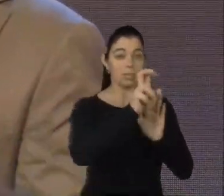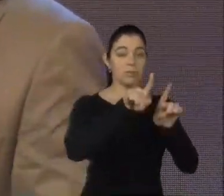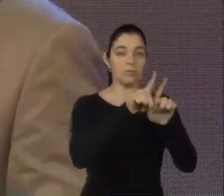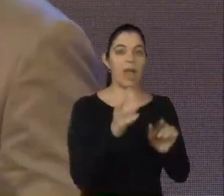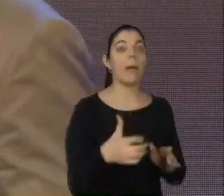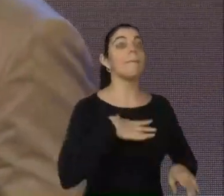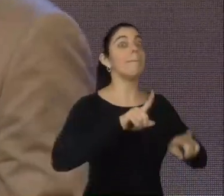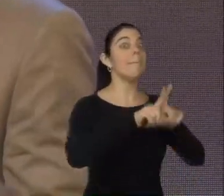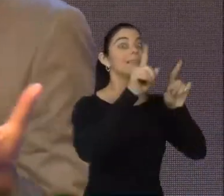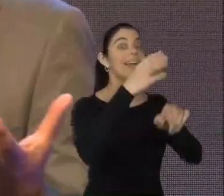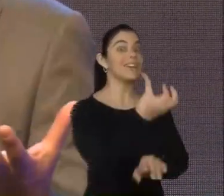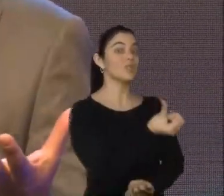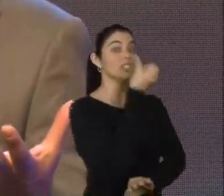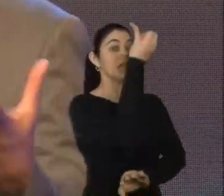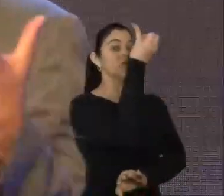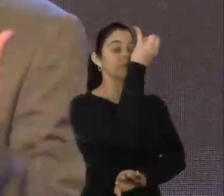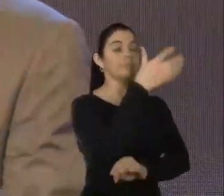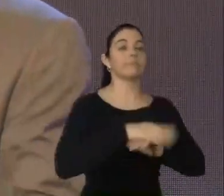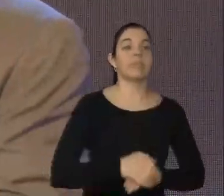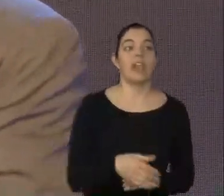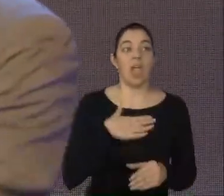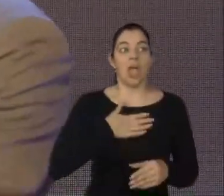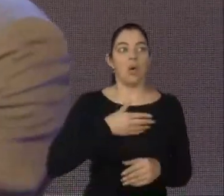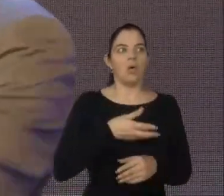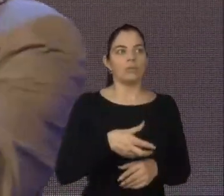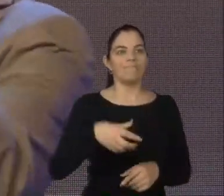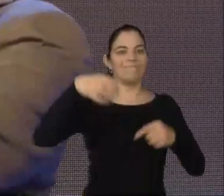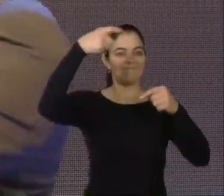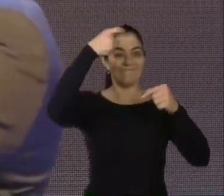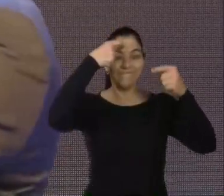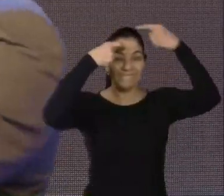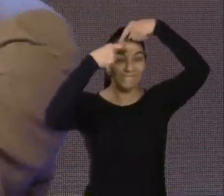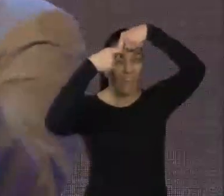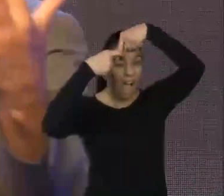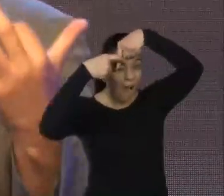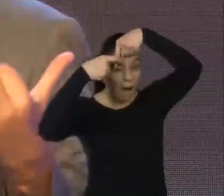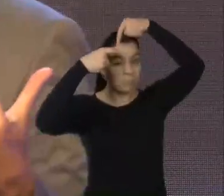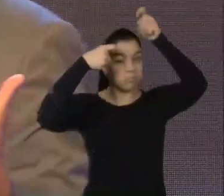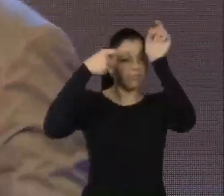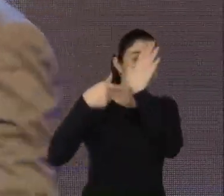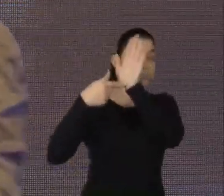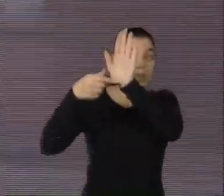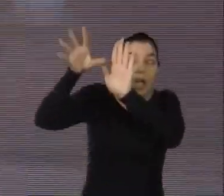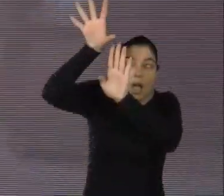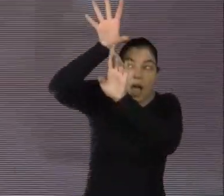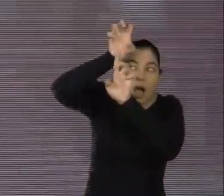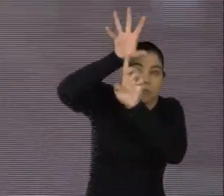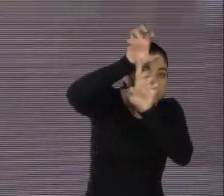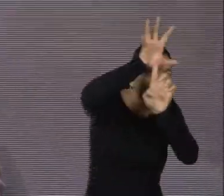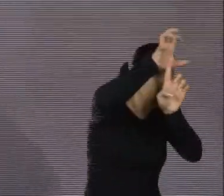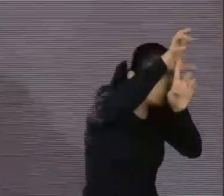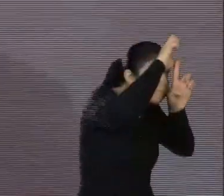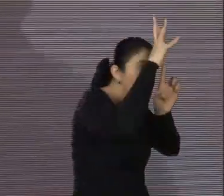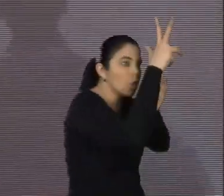sexto sentido, e, muitas vezes, eu digo para vocês, o nosso inconsciente está captando coisas aqui do meio ambiente a todo momento, e, muitas vezes, traz para a gente